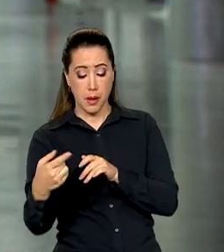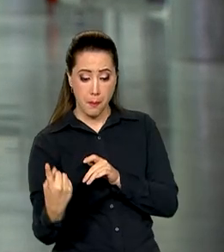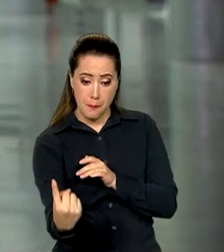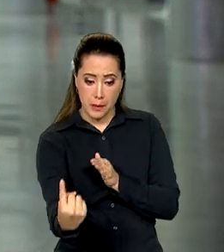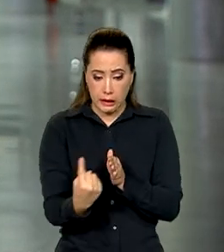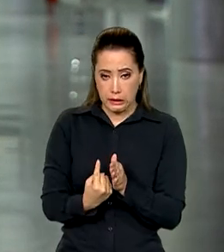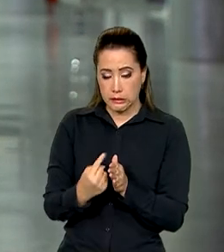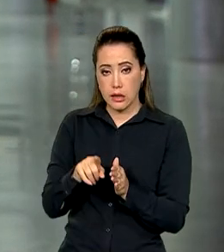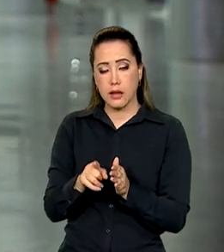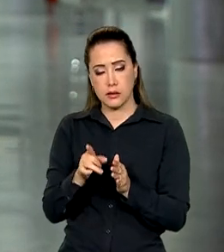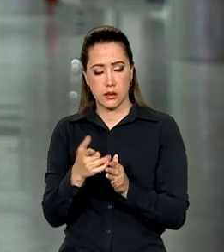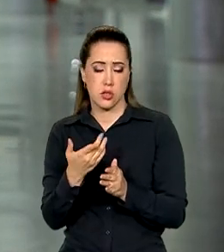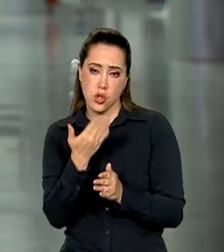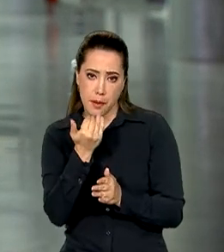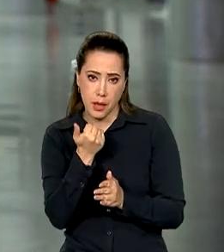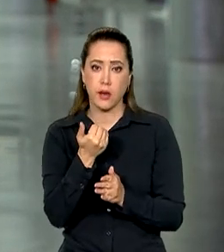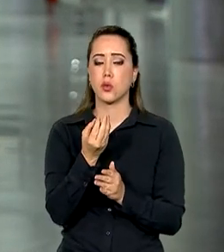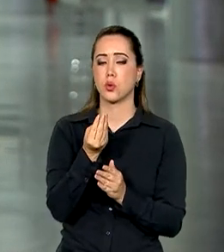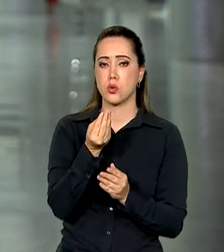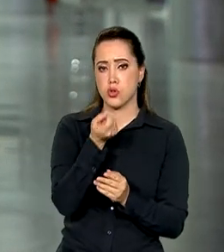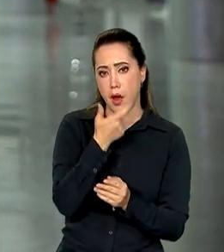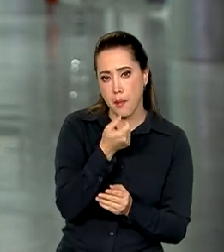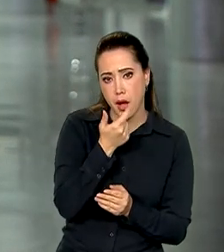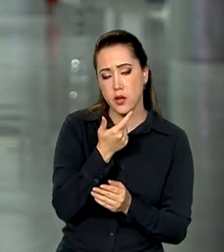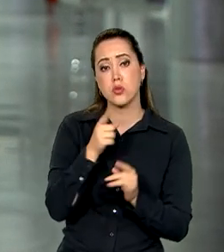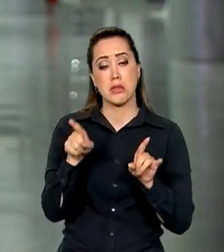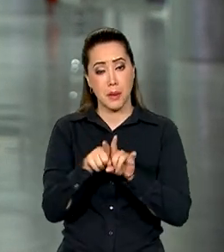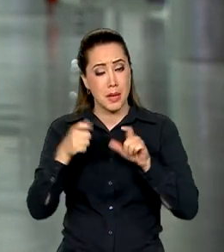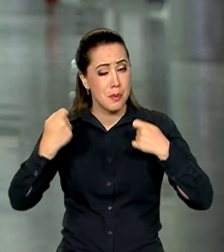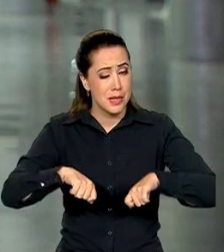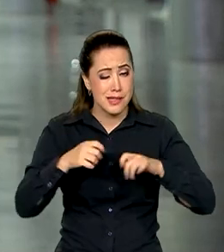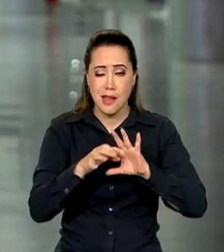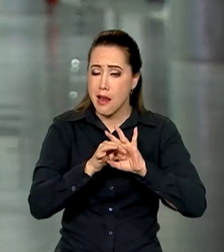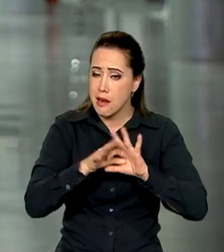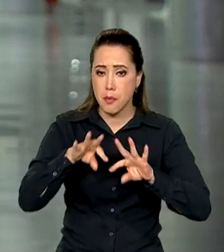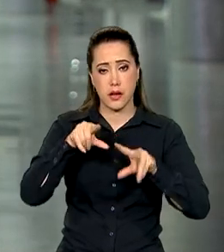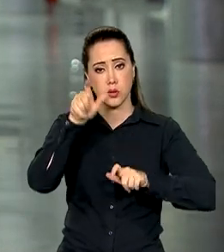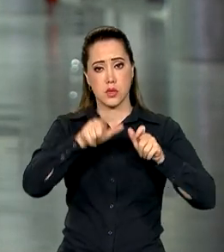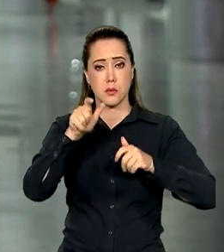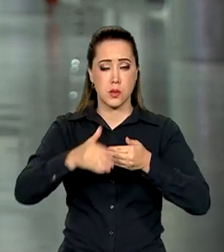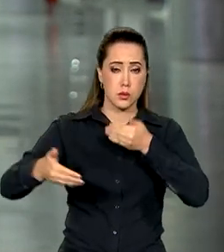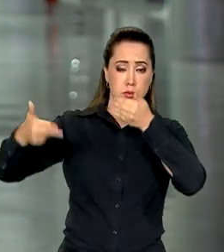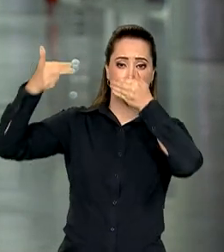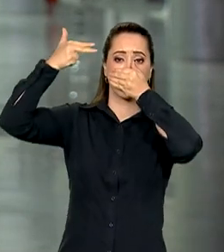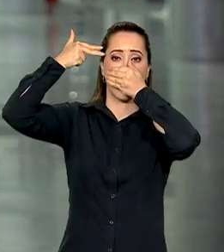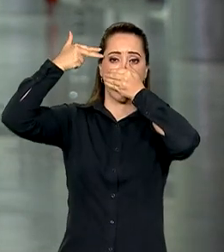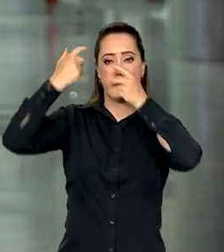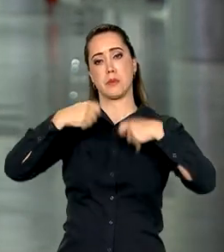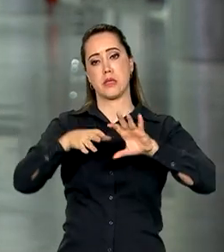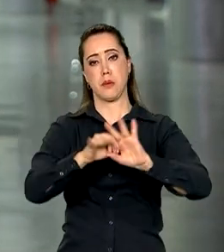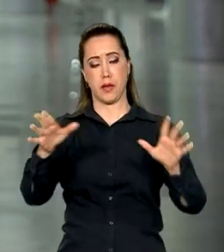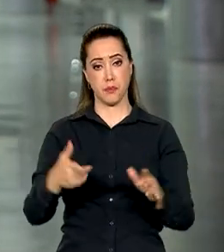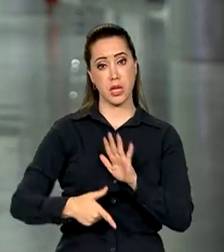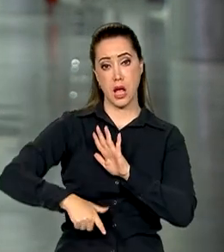libertação de todos os reféns. Mais cedo, também hoje, o presidente Lula recebeu um telefonema do presidente do